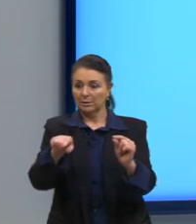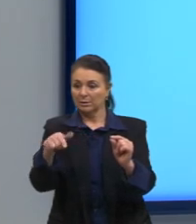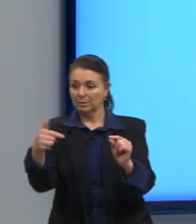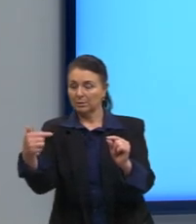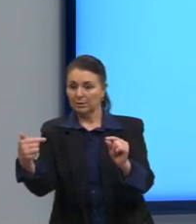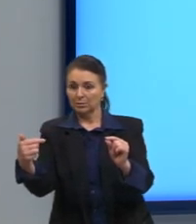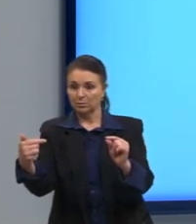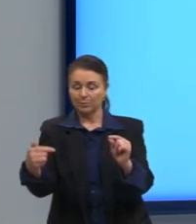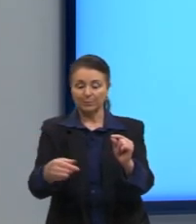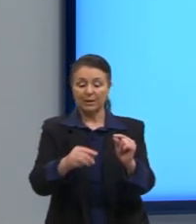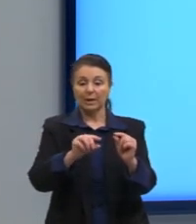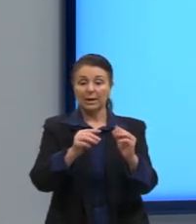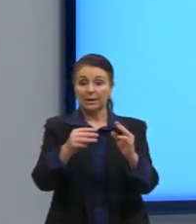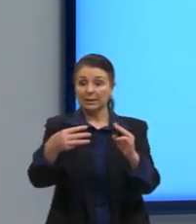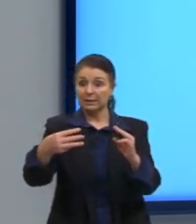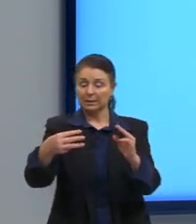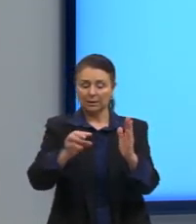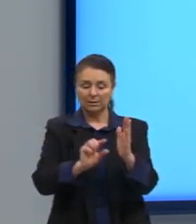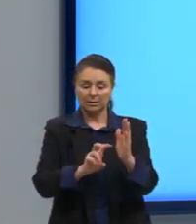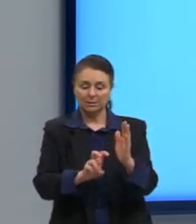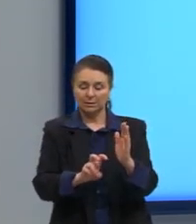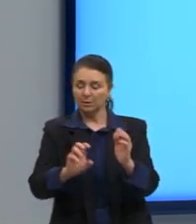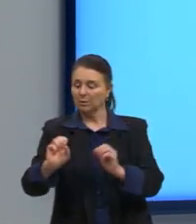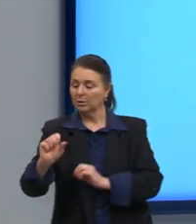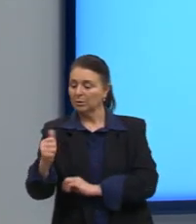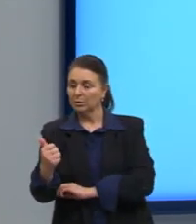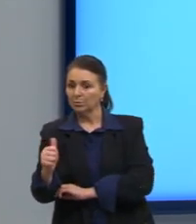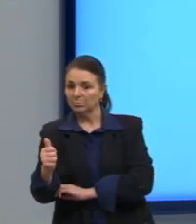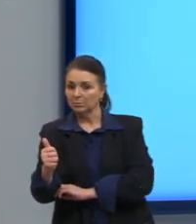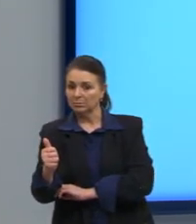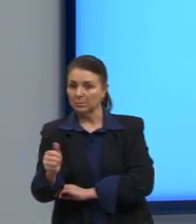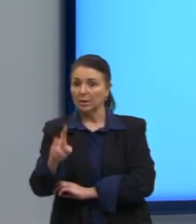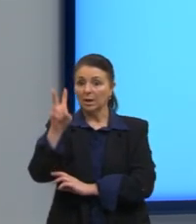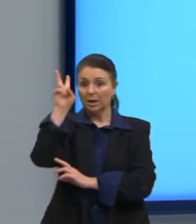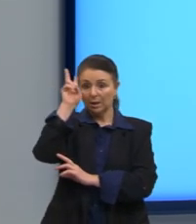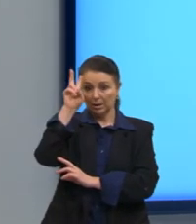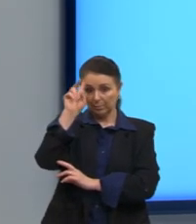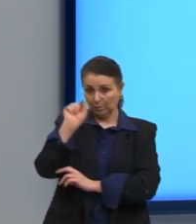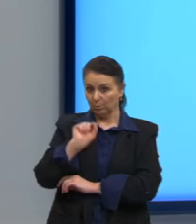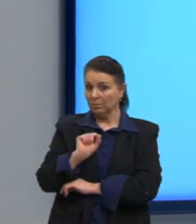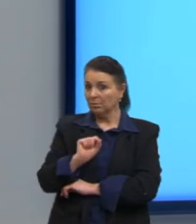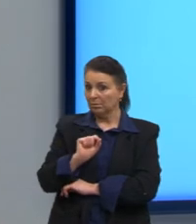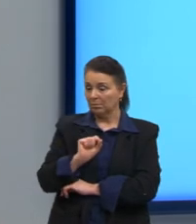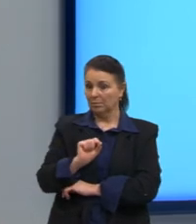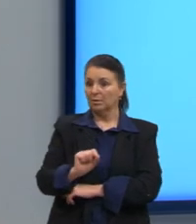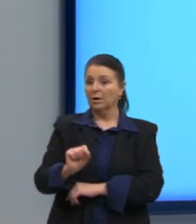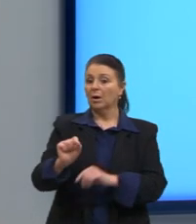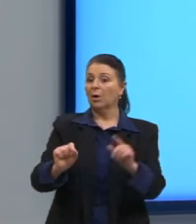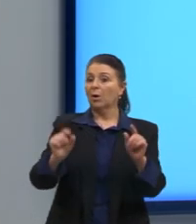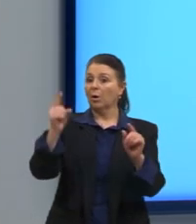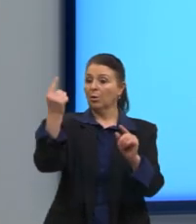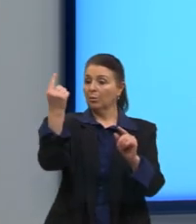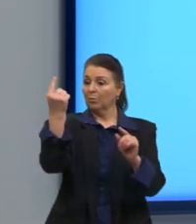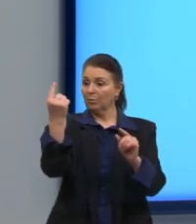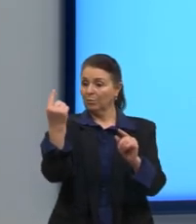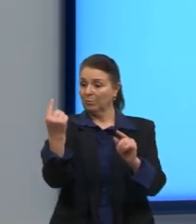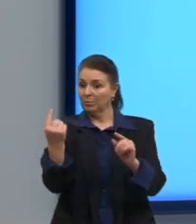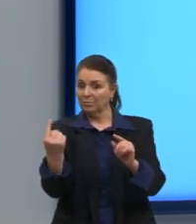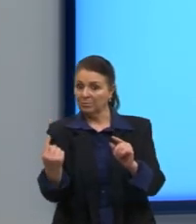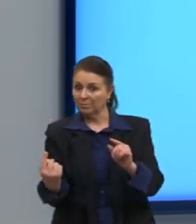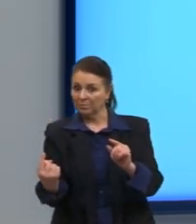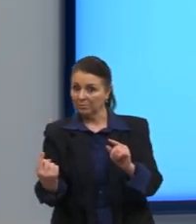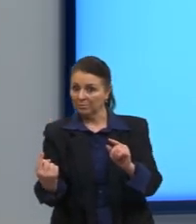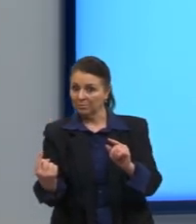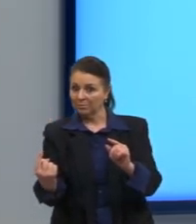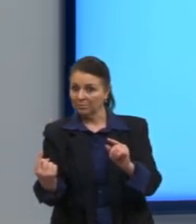E na terceira linha, o 5 e o 11. Lembrando que a última coluna é sempre o númerozinho